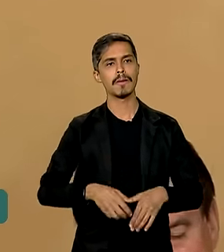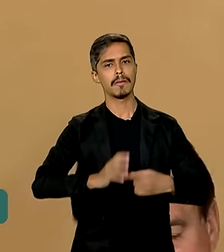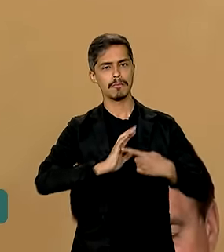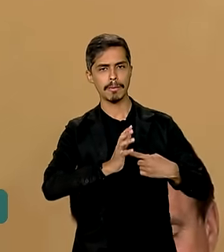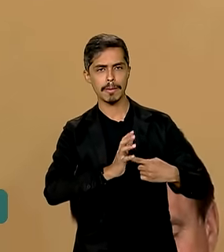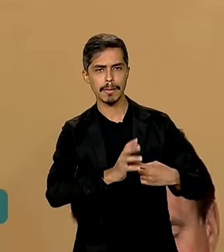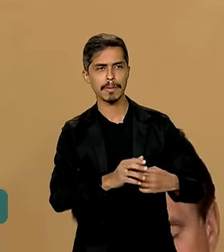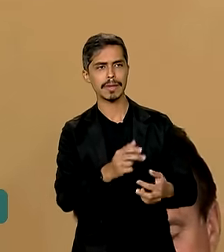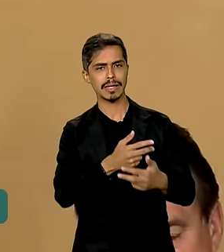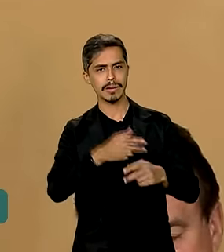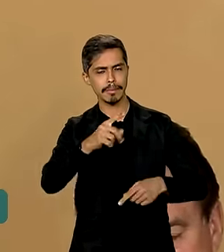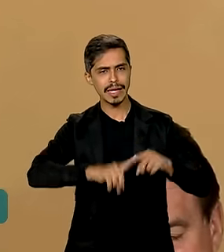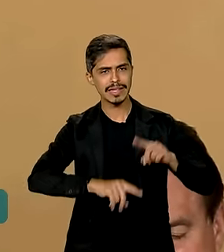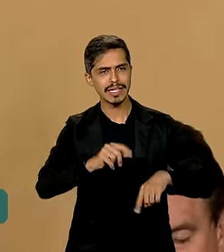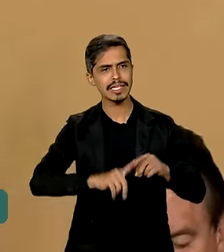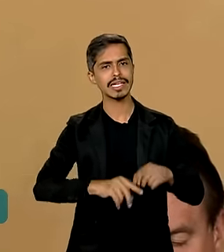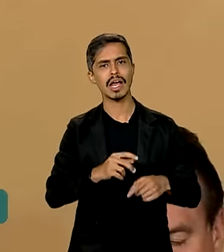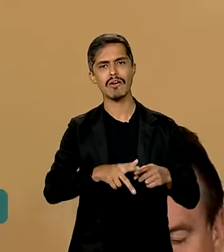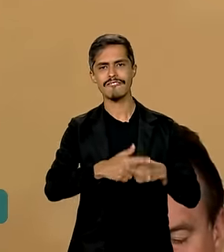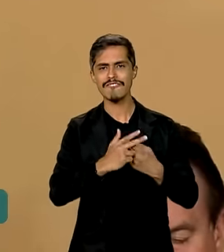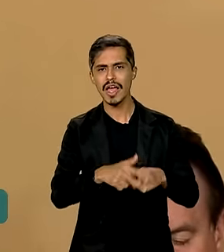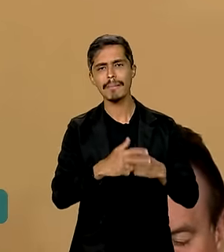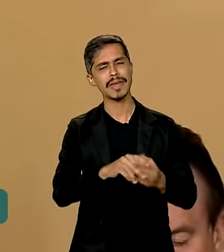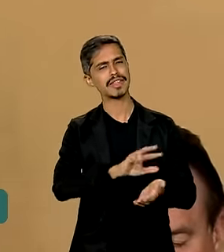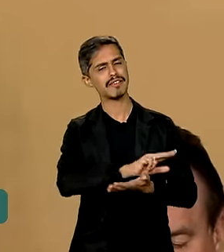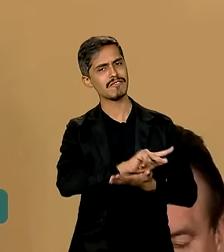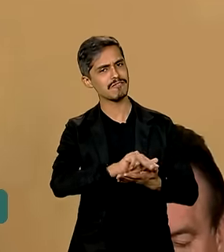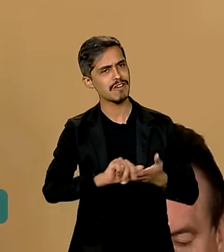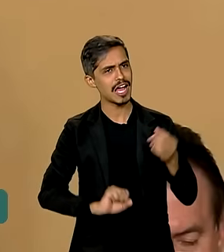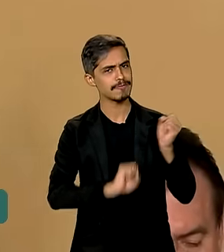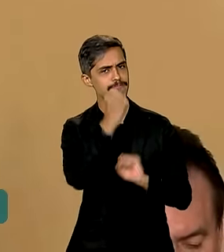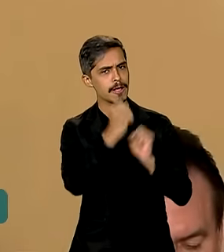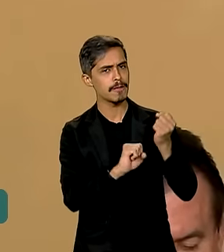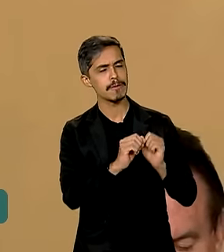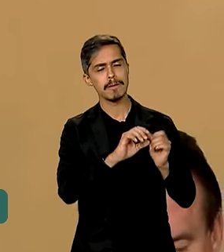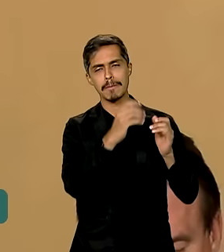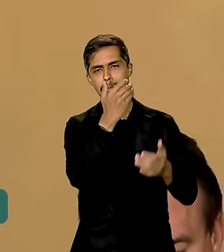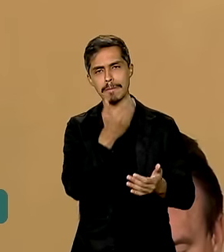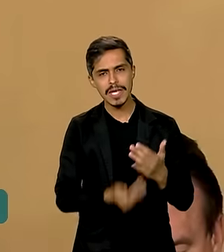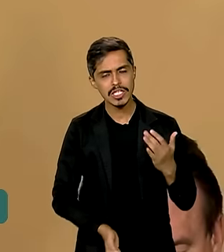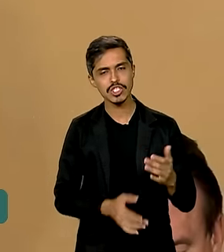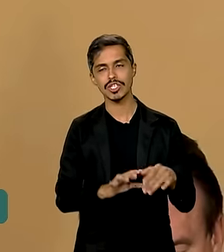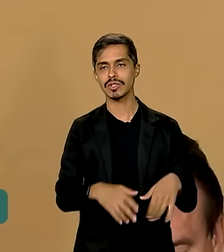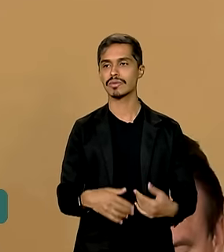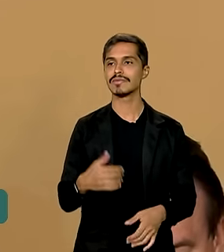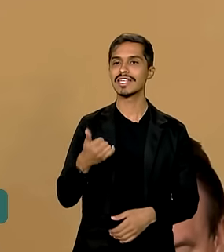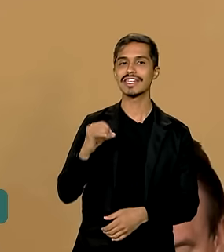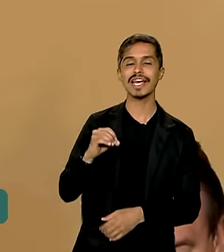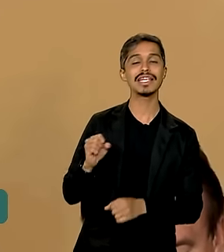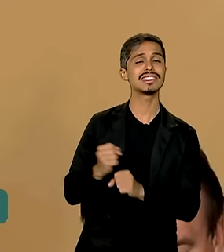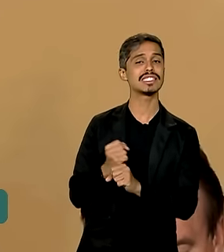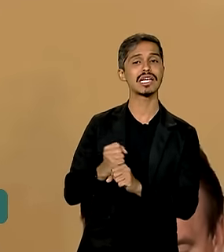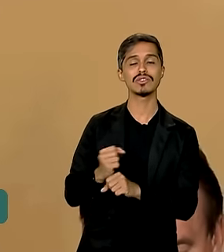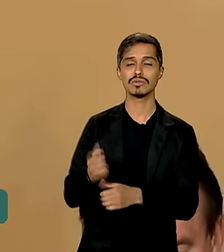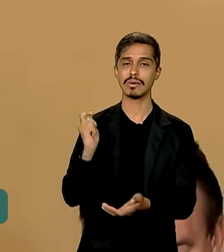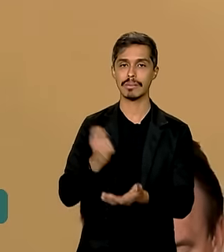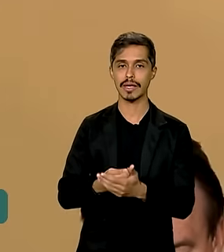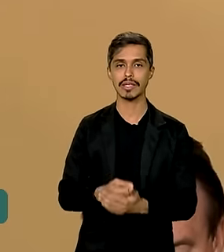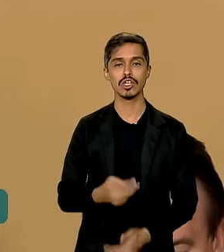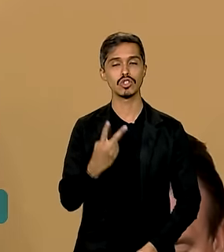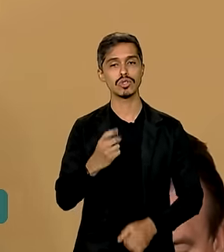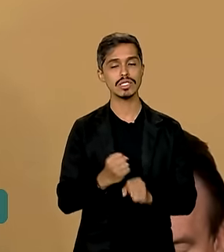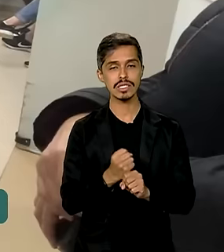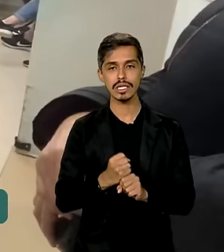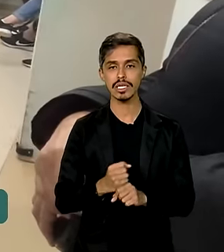perdidos, equipamentos, máquinas, dez anos para pagar, dois anos de carência com